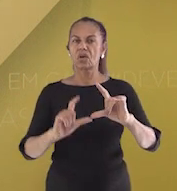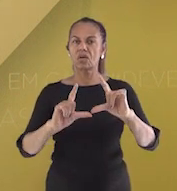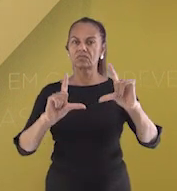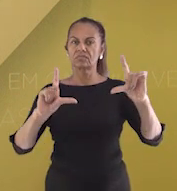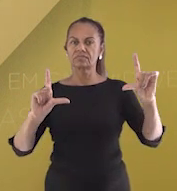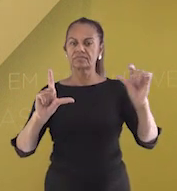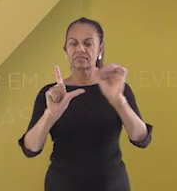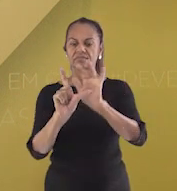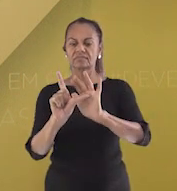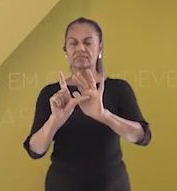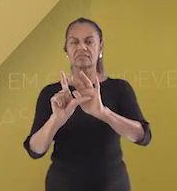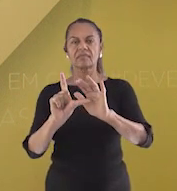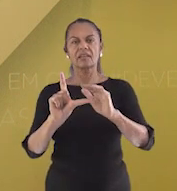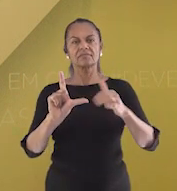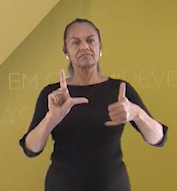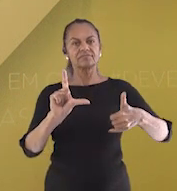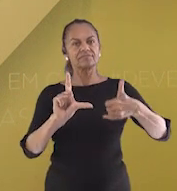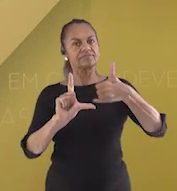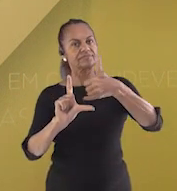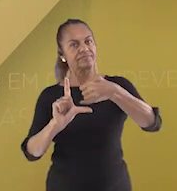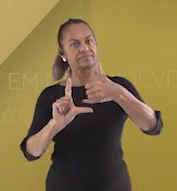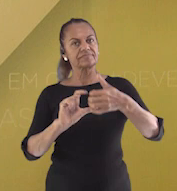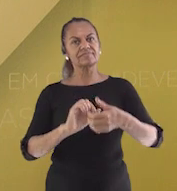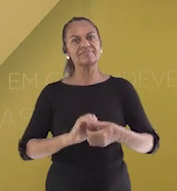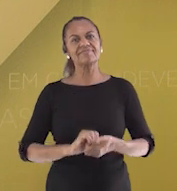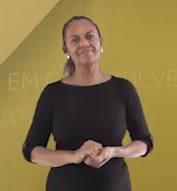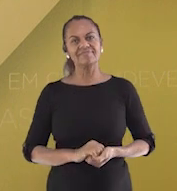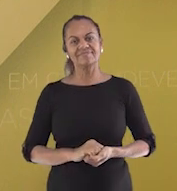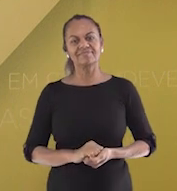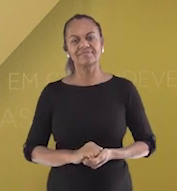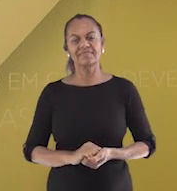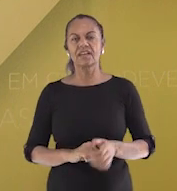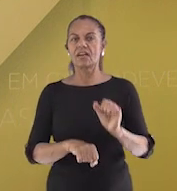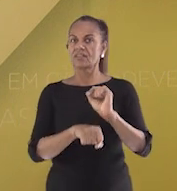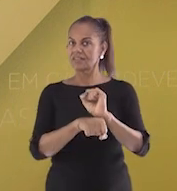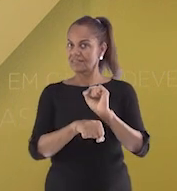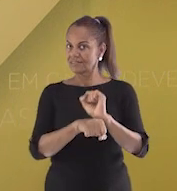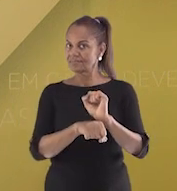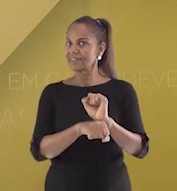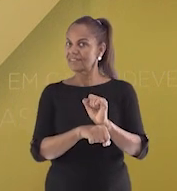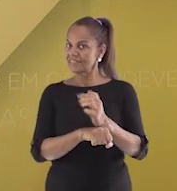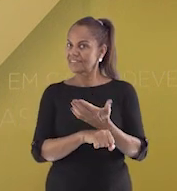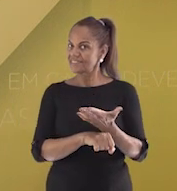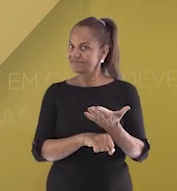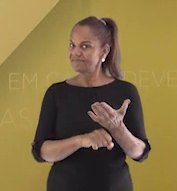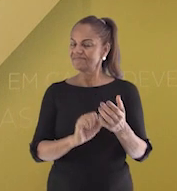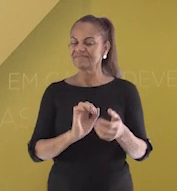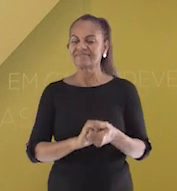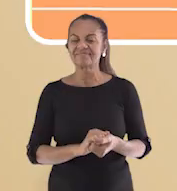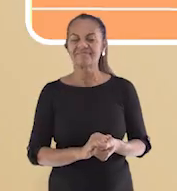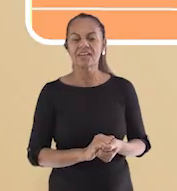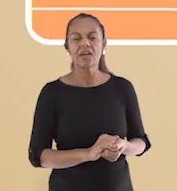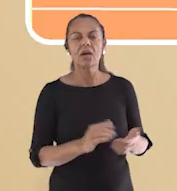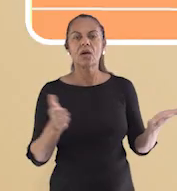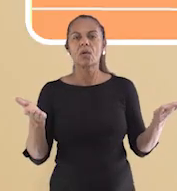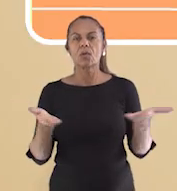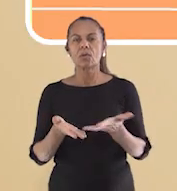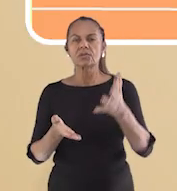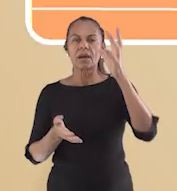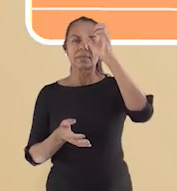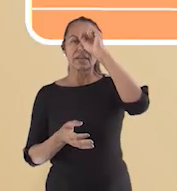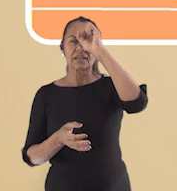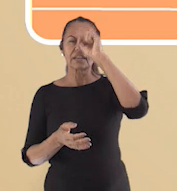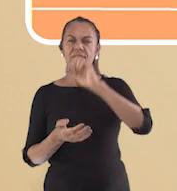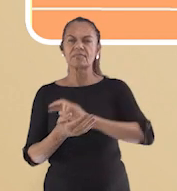a câmera do celular para o QR Code que está aparecendo aí na sua tela. Eu vou ficar esperando, hein crianças? Hoje